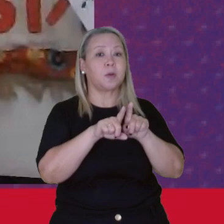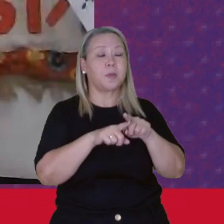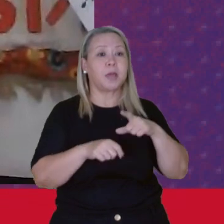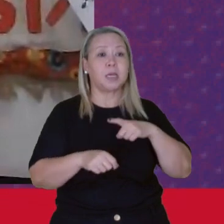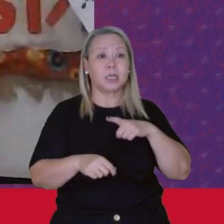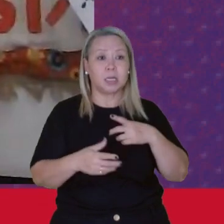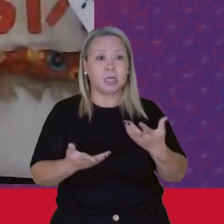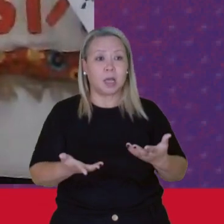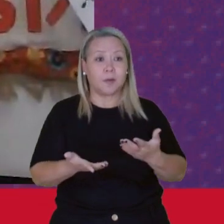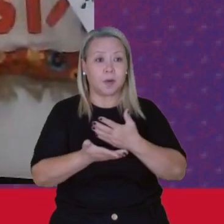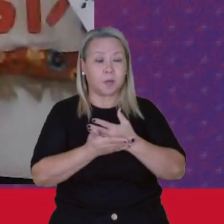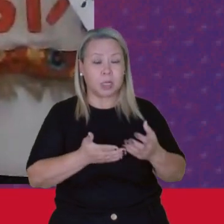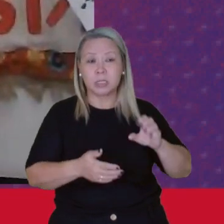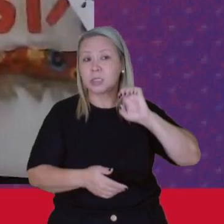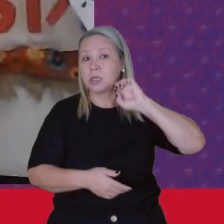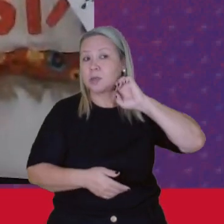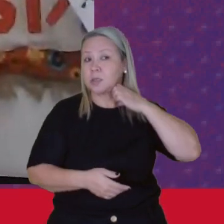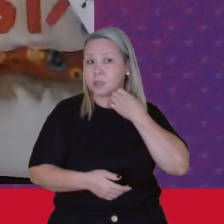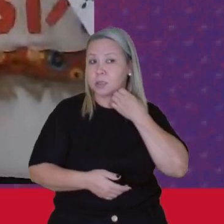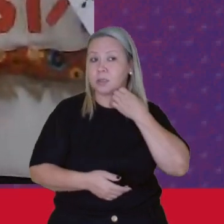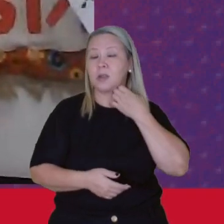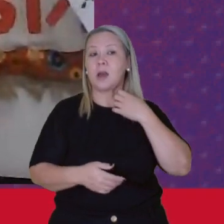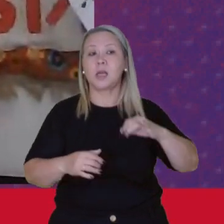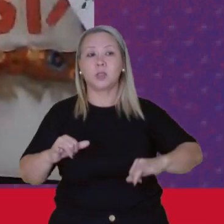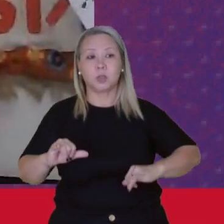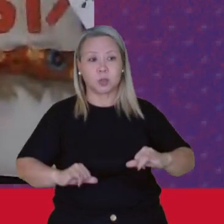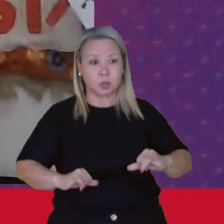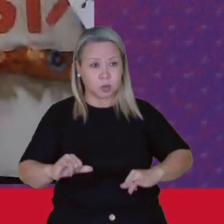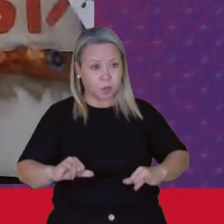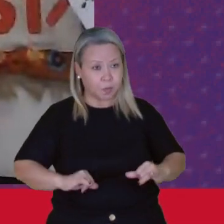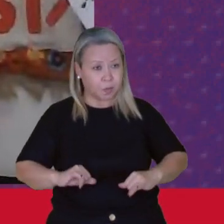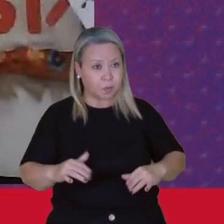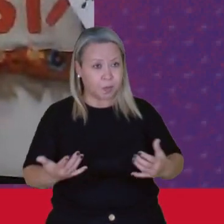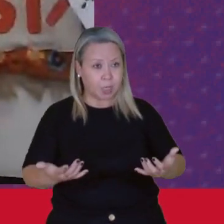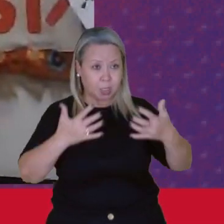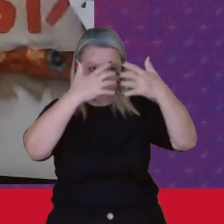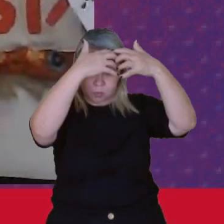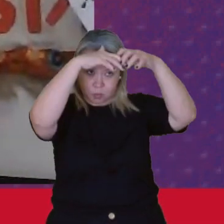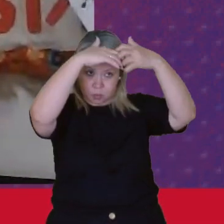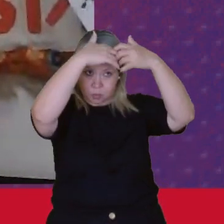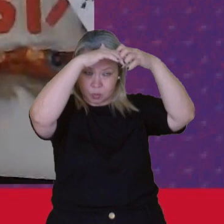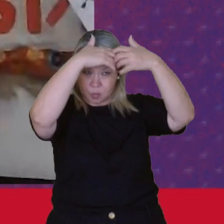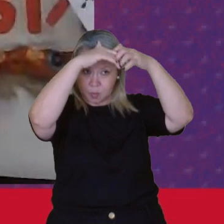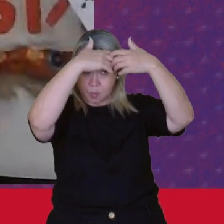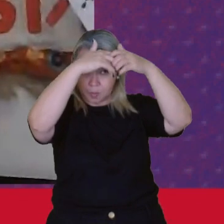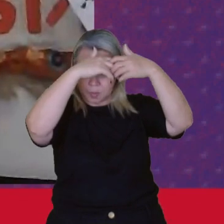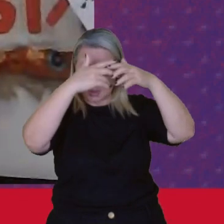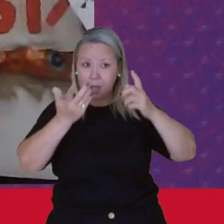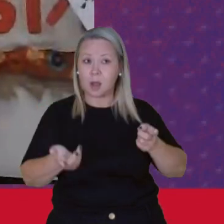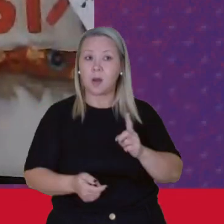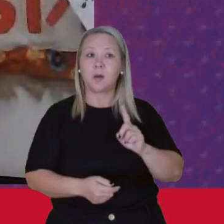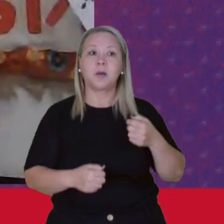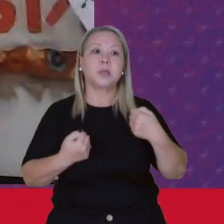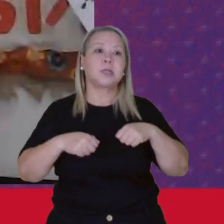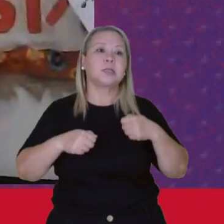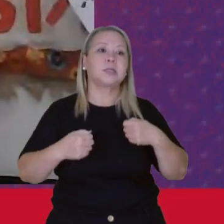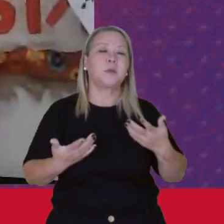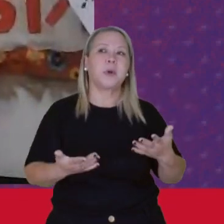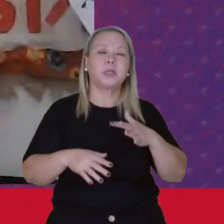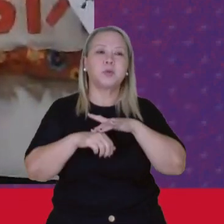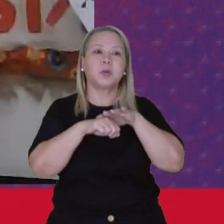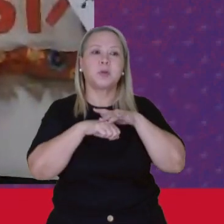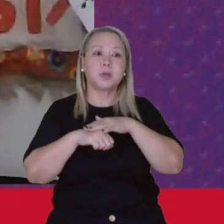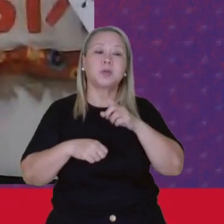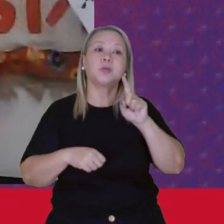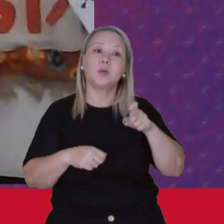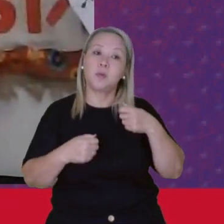Por exemplo Do estresse Do sofrimento Mental Que não é necessariamente O adoecimento